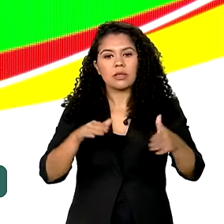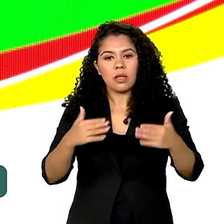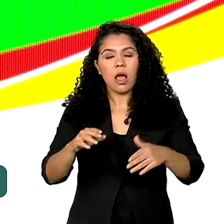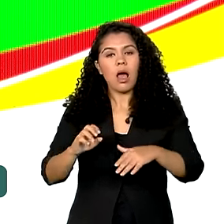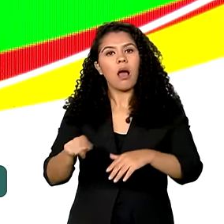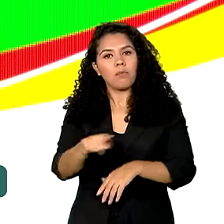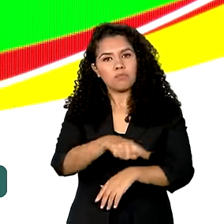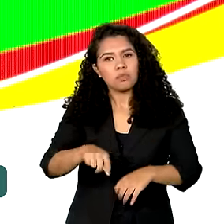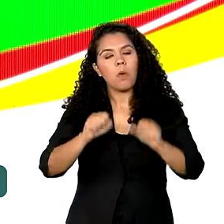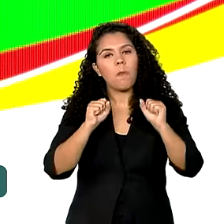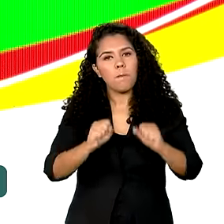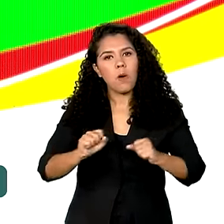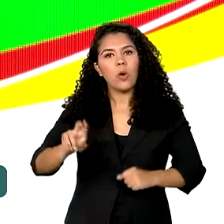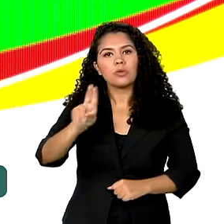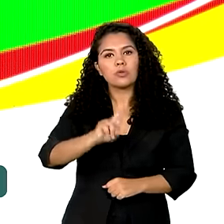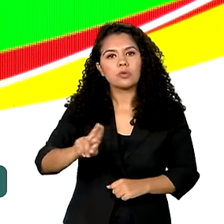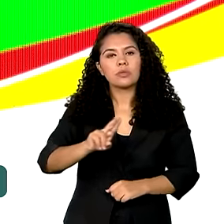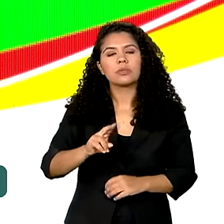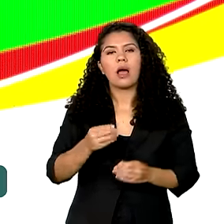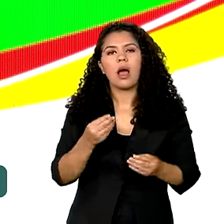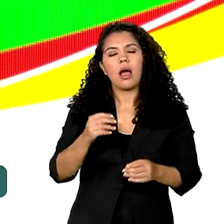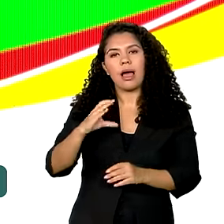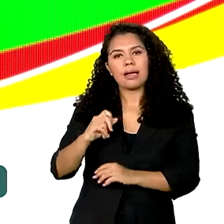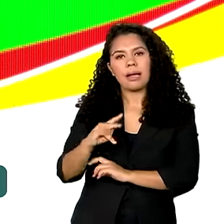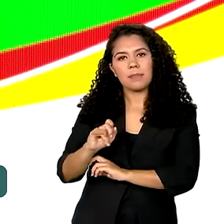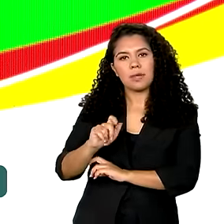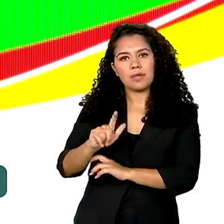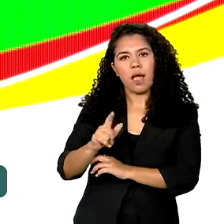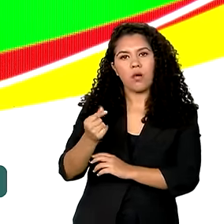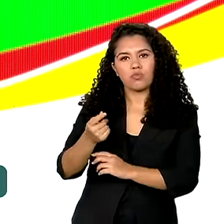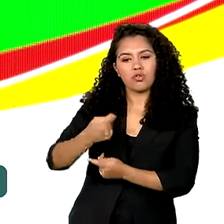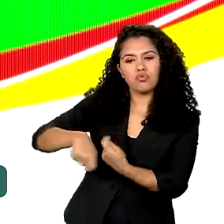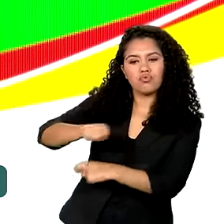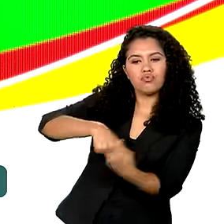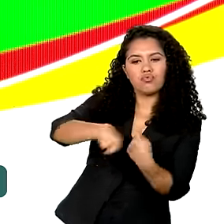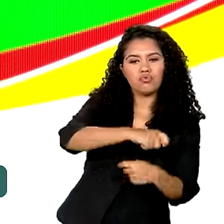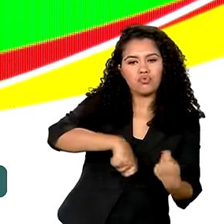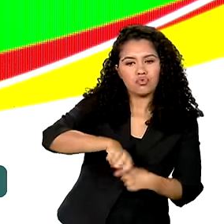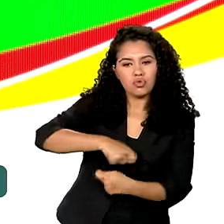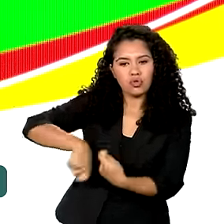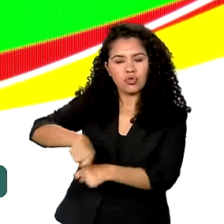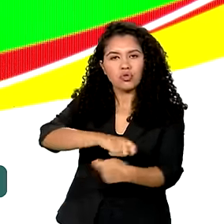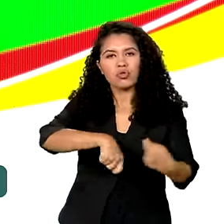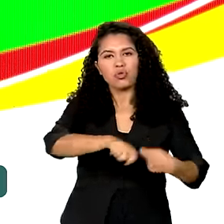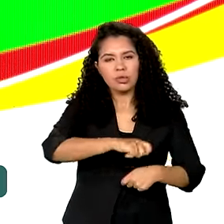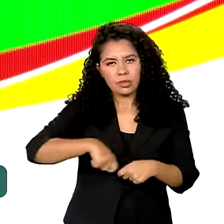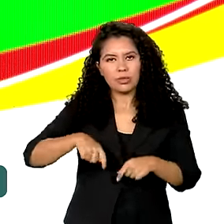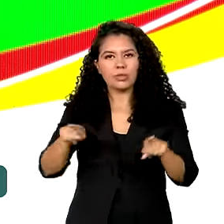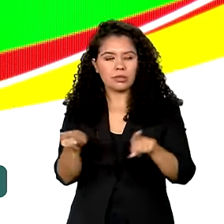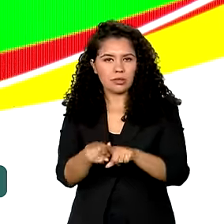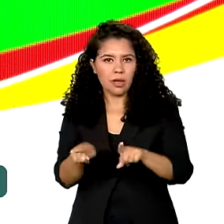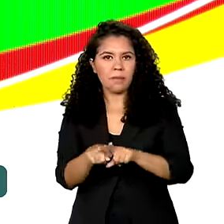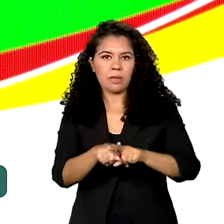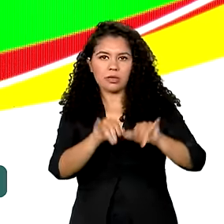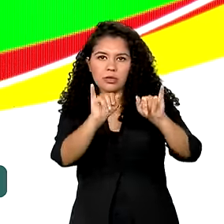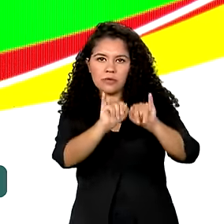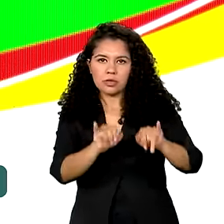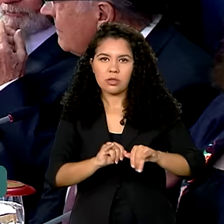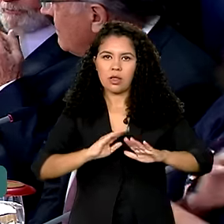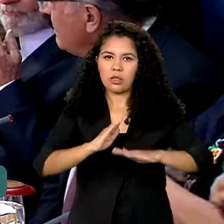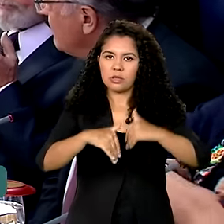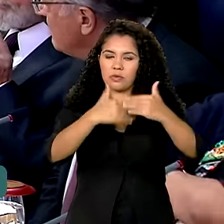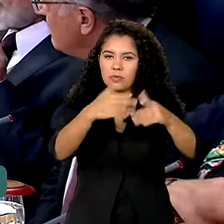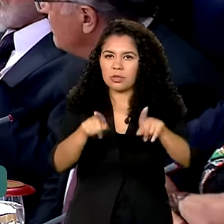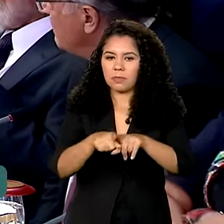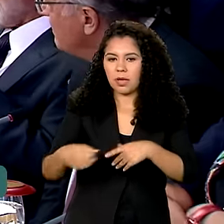podem usar como capital de giro, associando, portanto, aos investimentos e de infraestrutura em pesquisa, desenvolvimento e inovação.